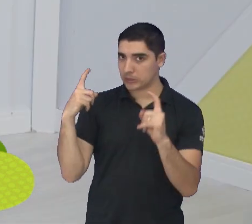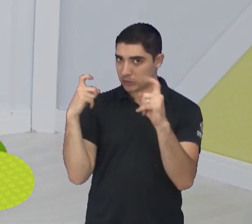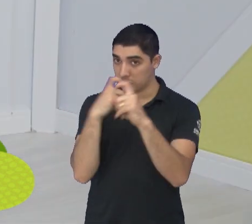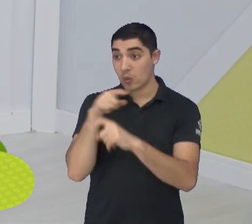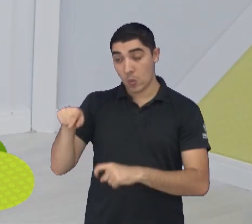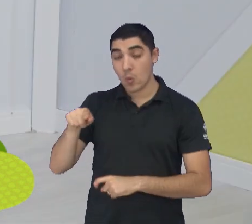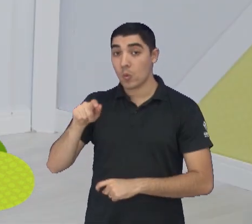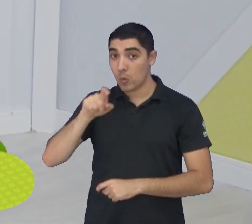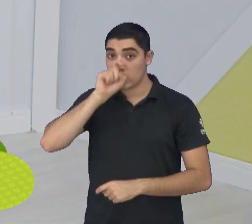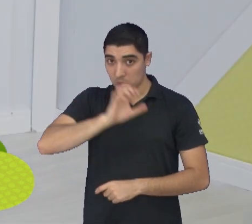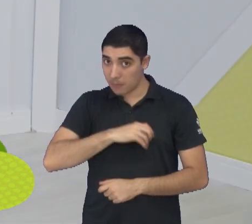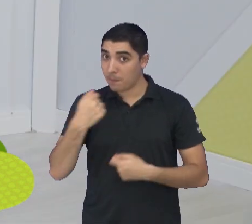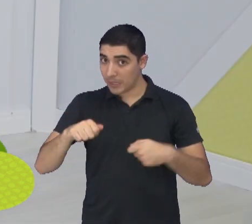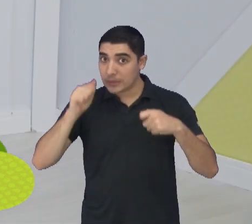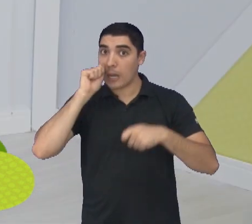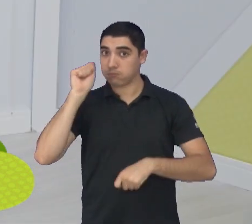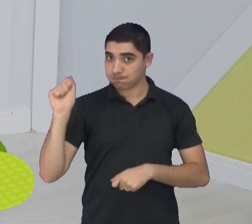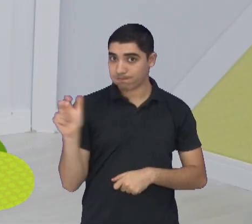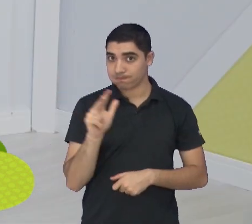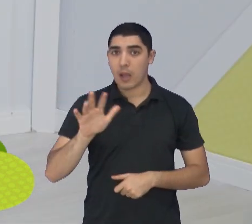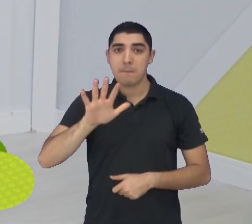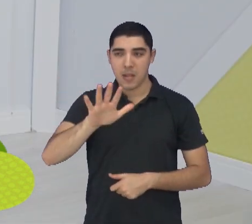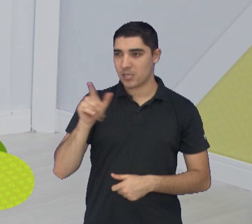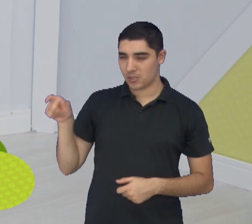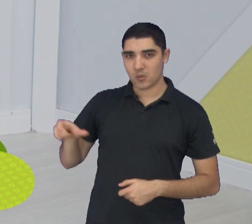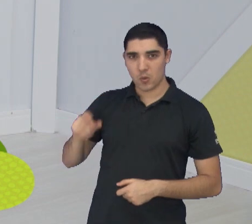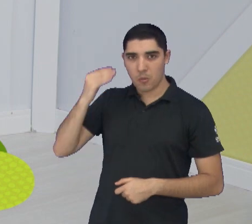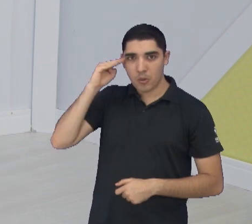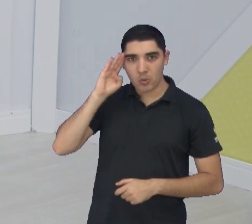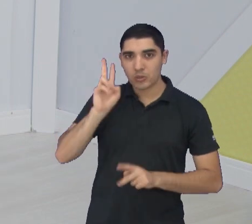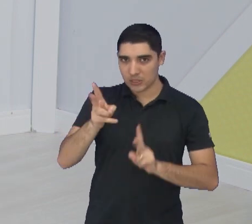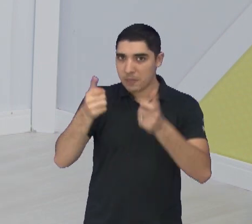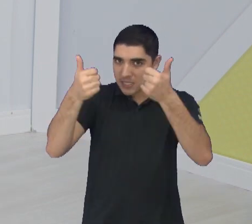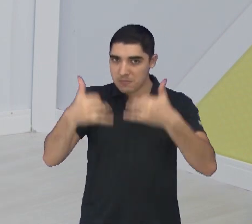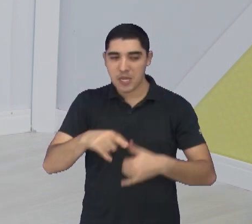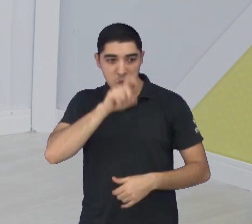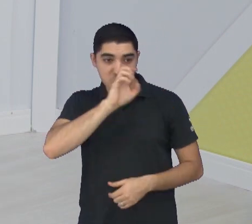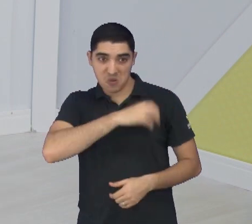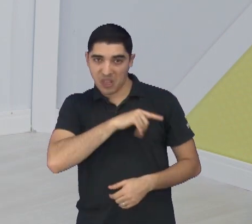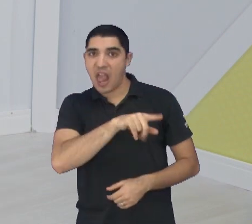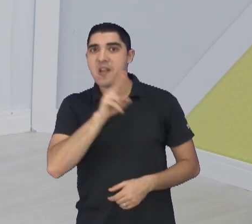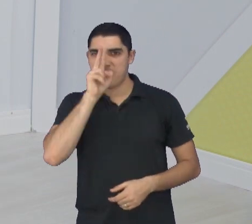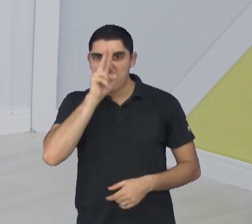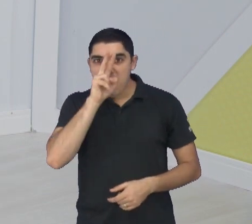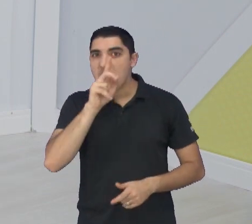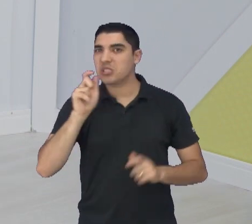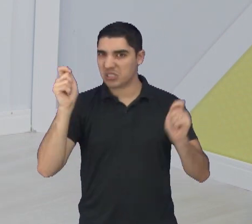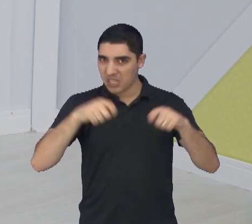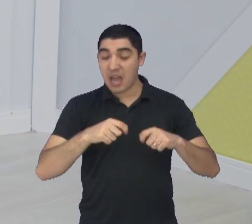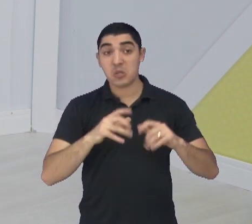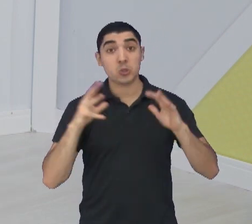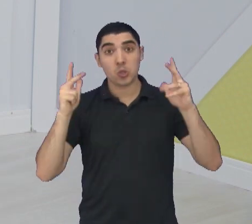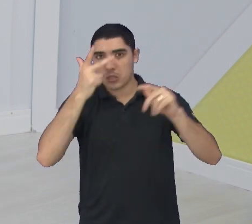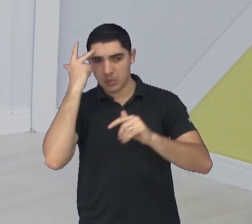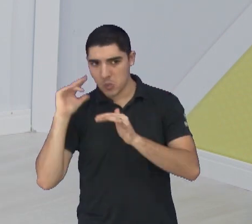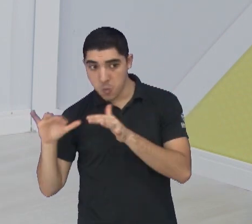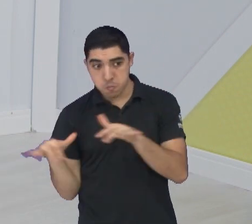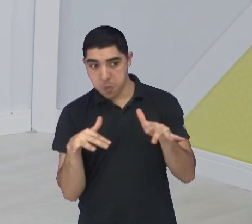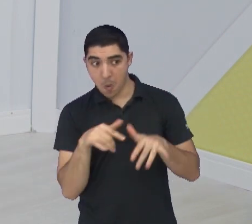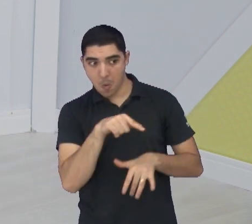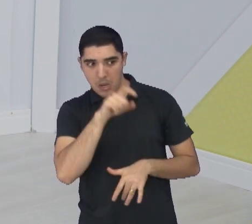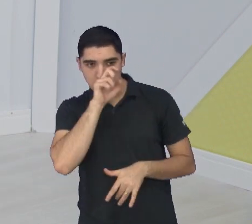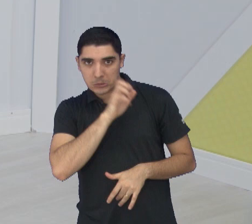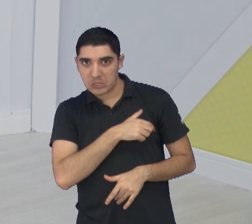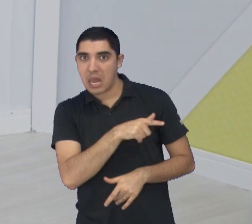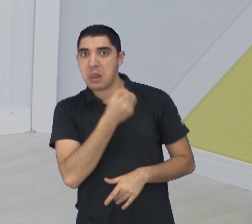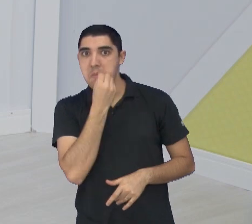porque vai ser pauleira. Mas o São José, como o Brunão já vem falando, entra como um dos favoritos aí também na Série A2. Todo mundo de olho no São José devido à campanha que